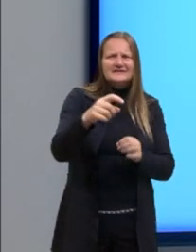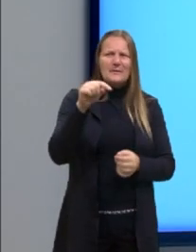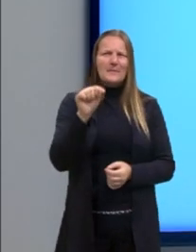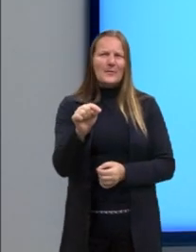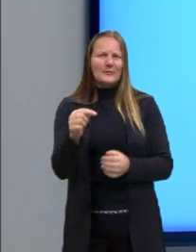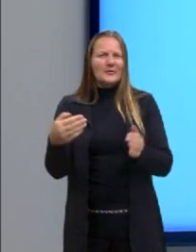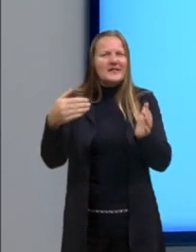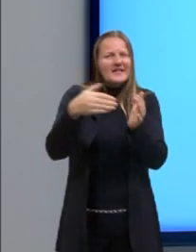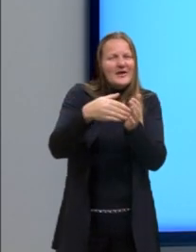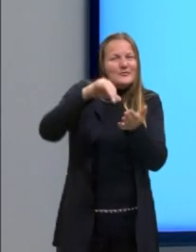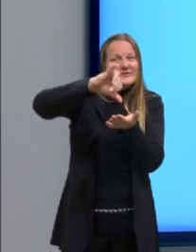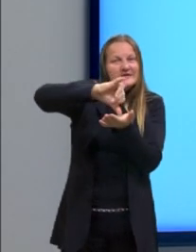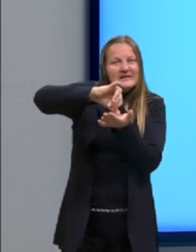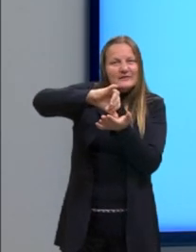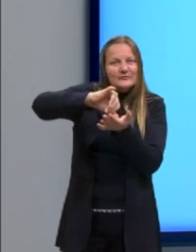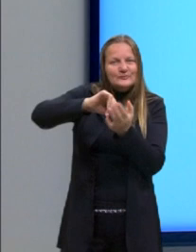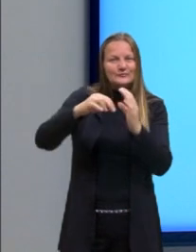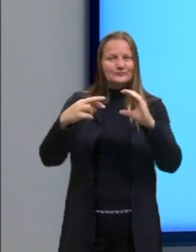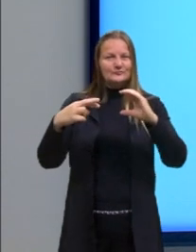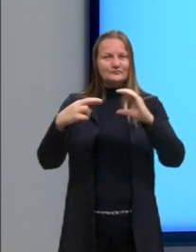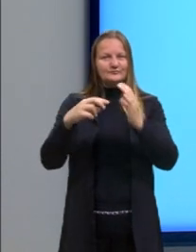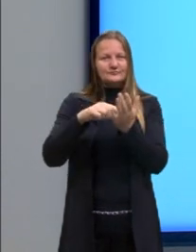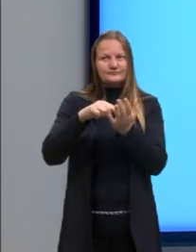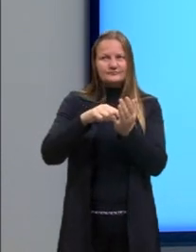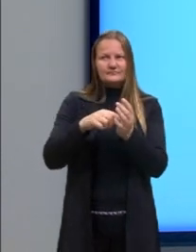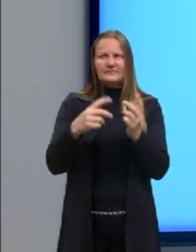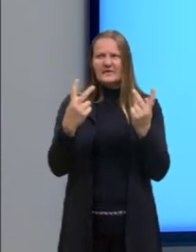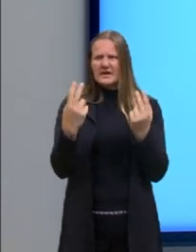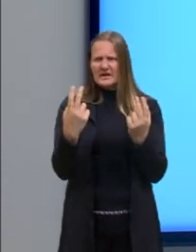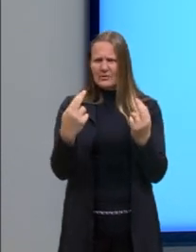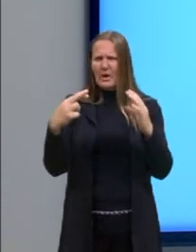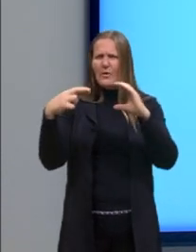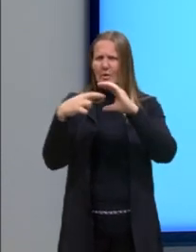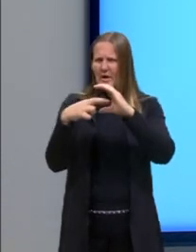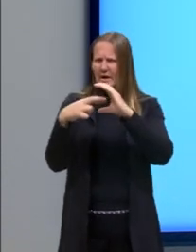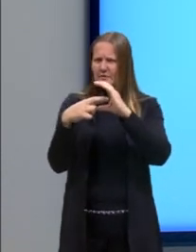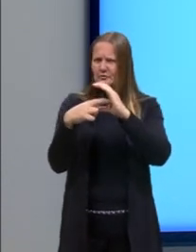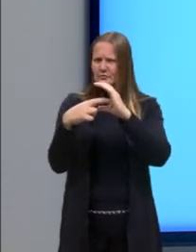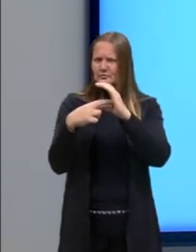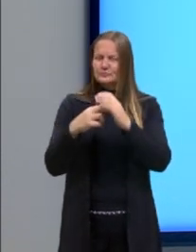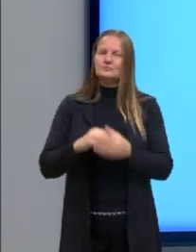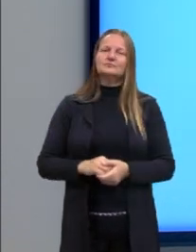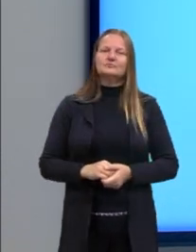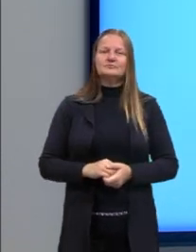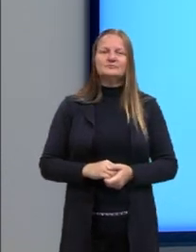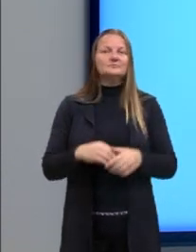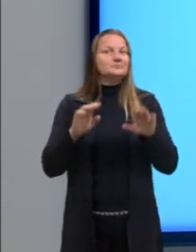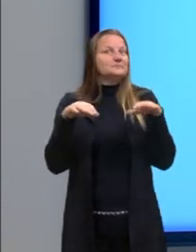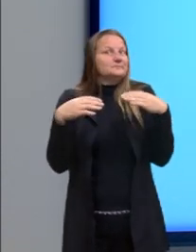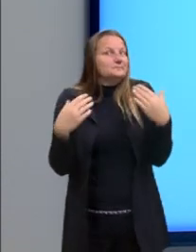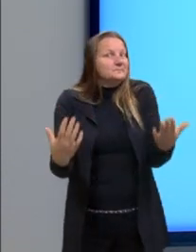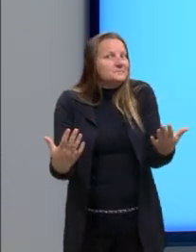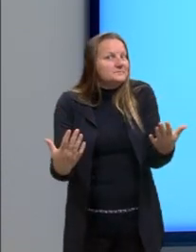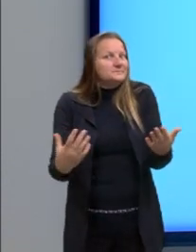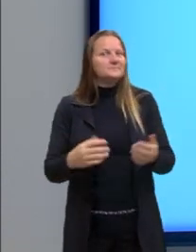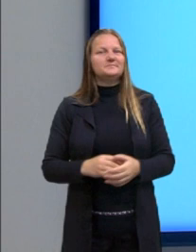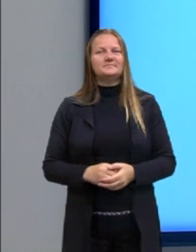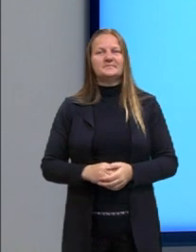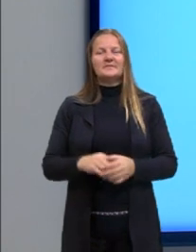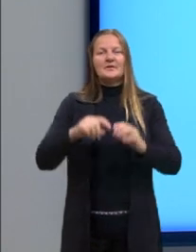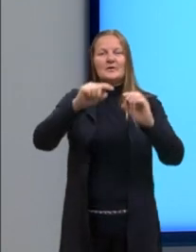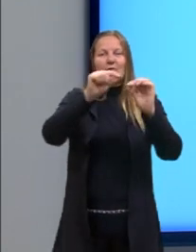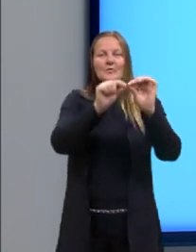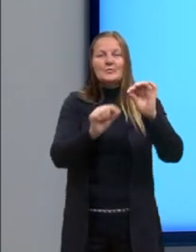ponto até o centro da circunferência é sempre igual ao raio? Porque nós vimos que em uma